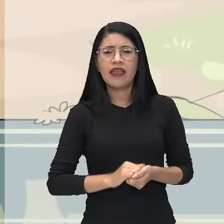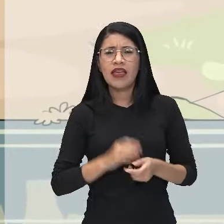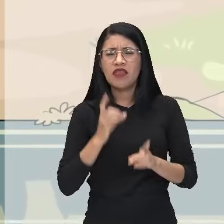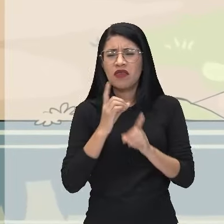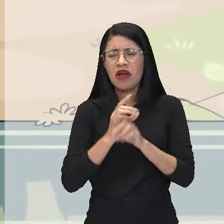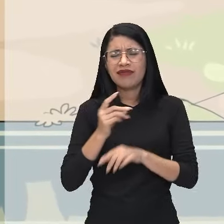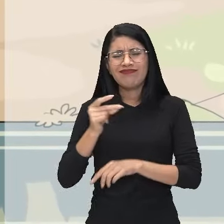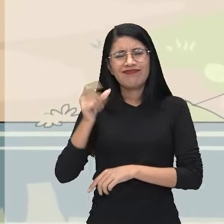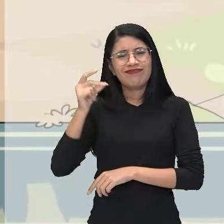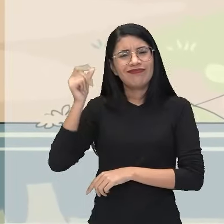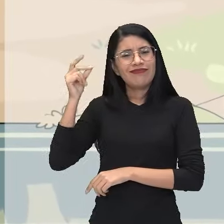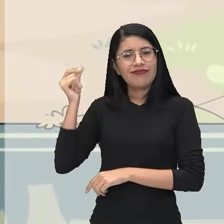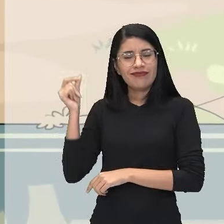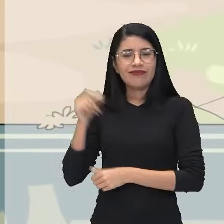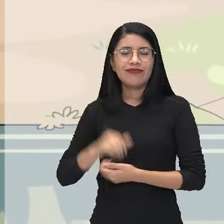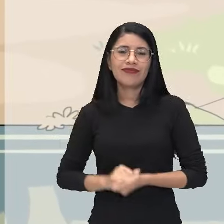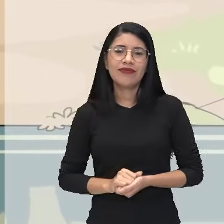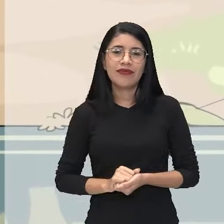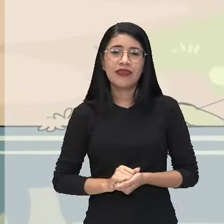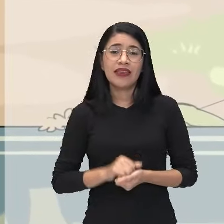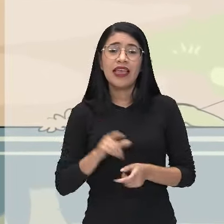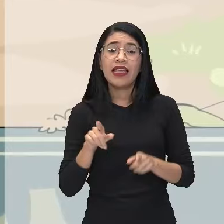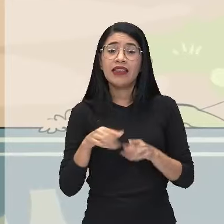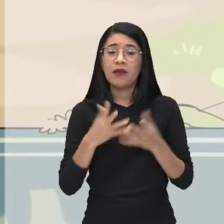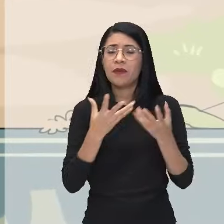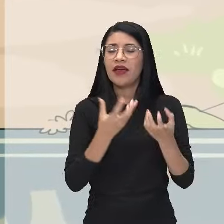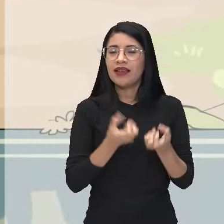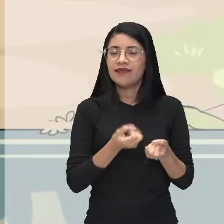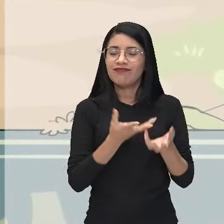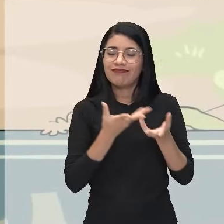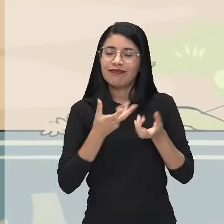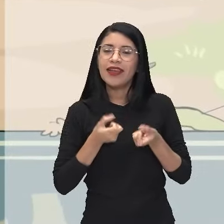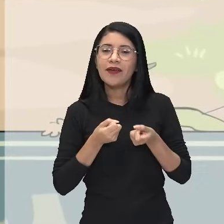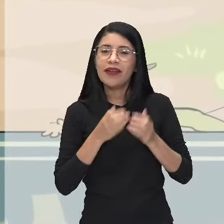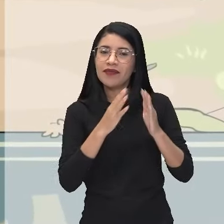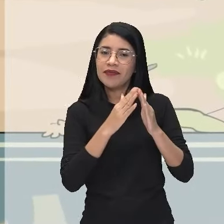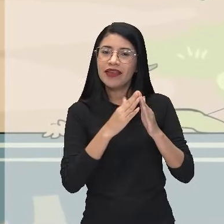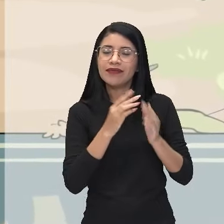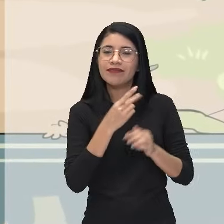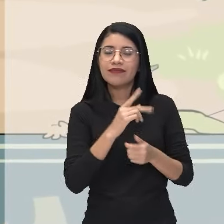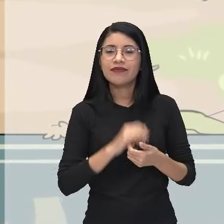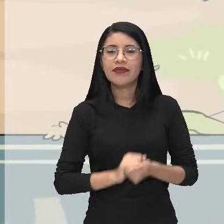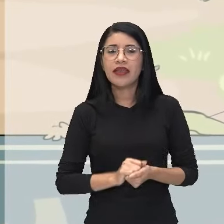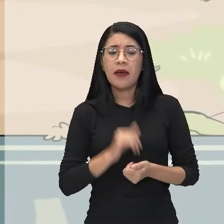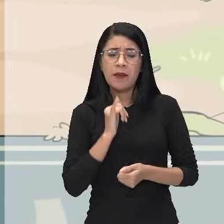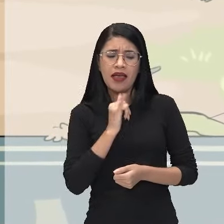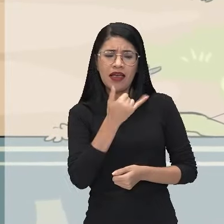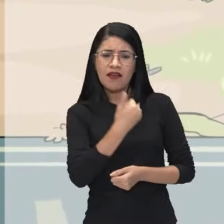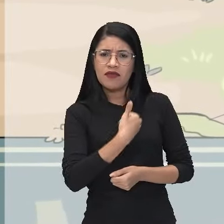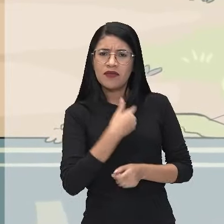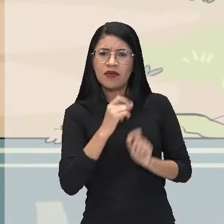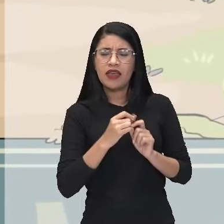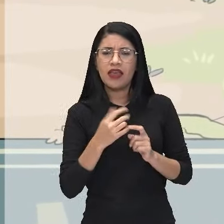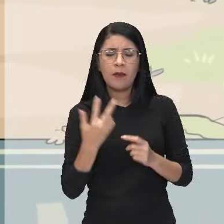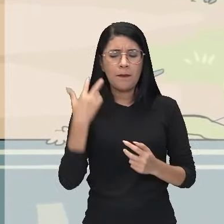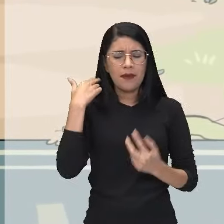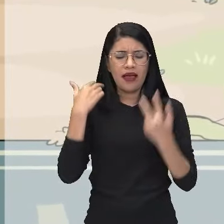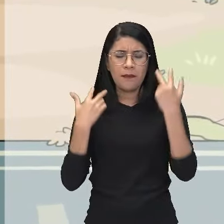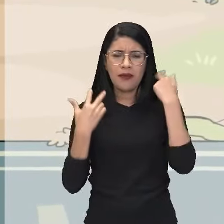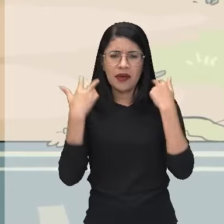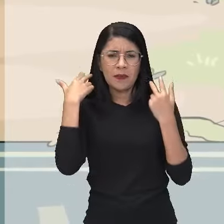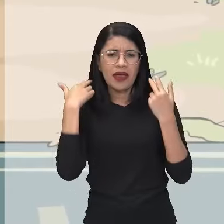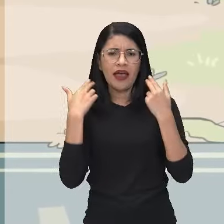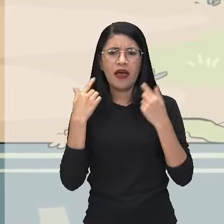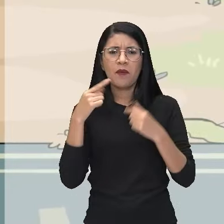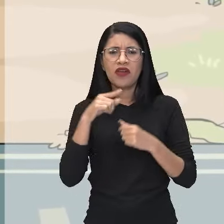há muito tempo. E ele, então, me acolheu. Já foi dizendo, corte logo esse cabelo,